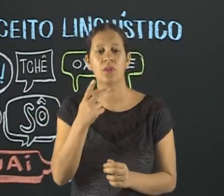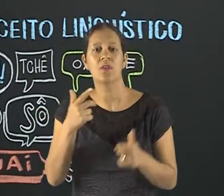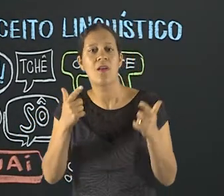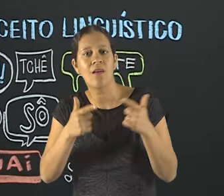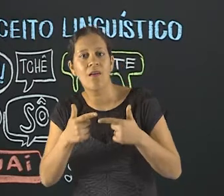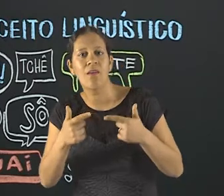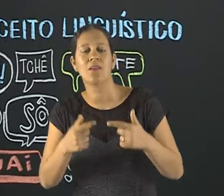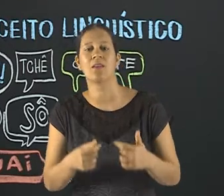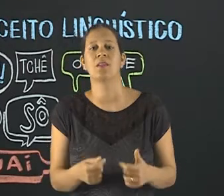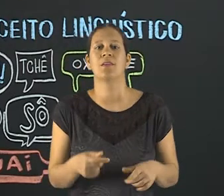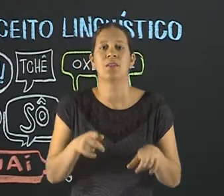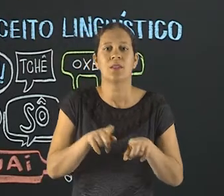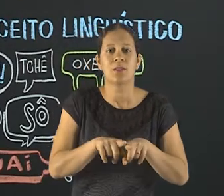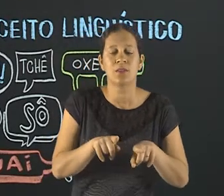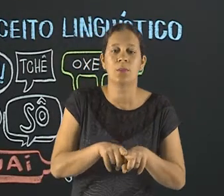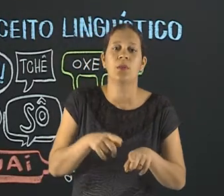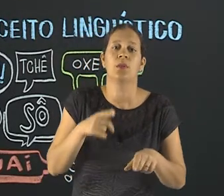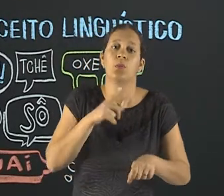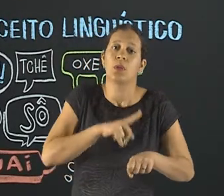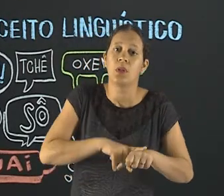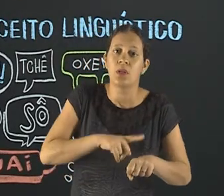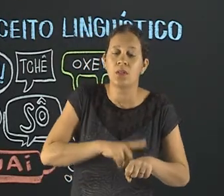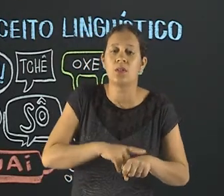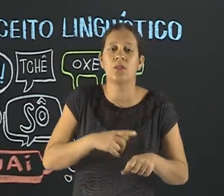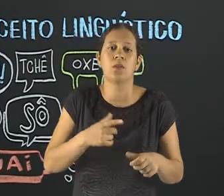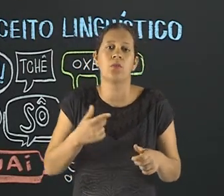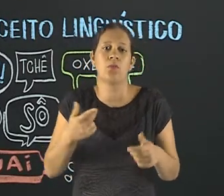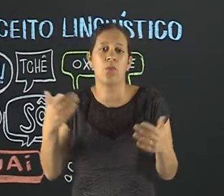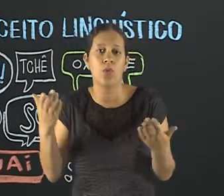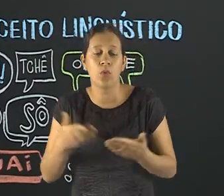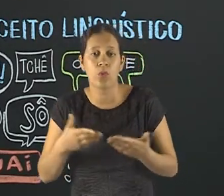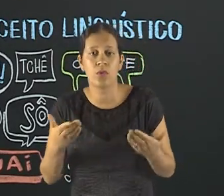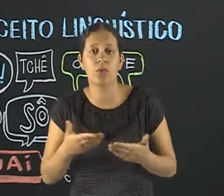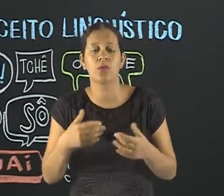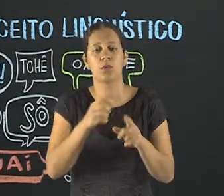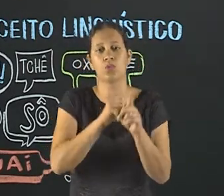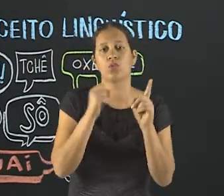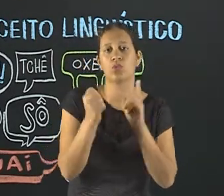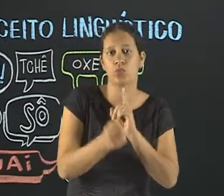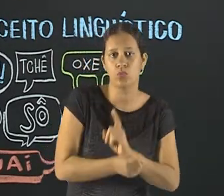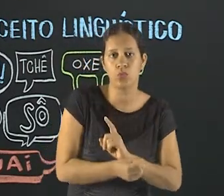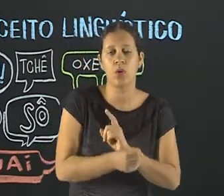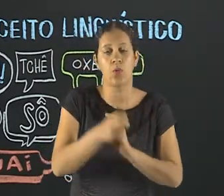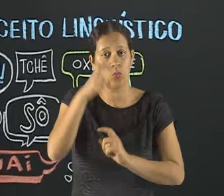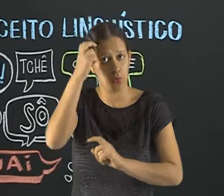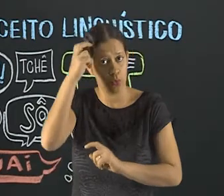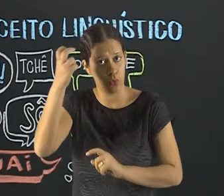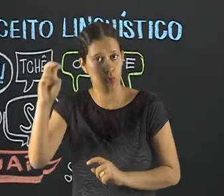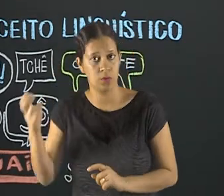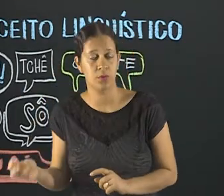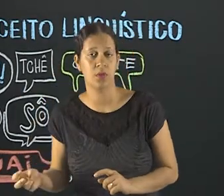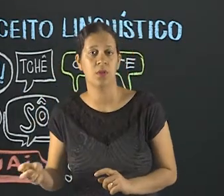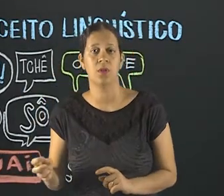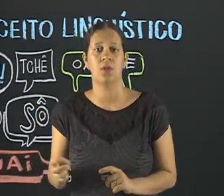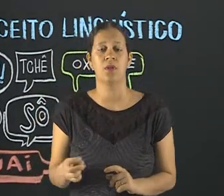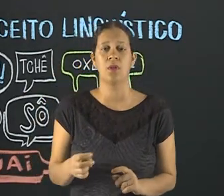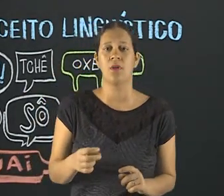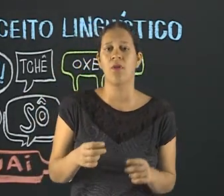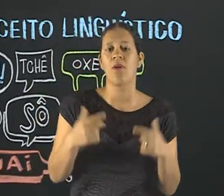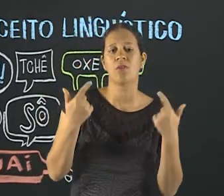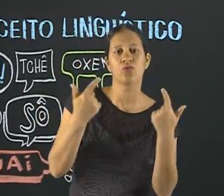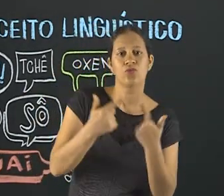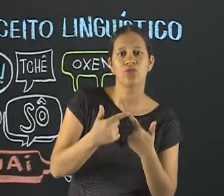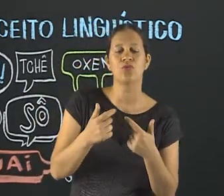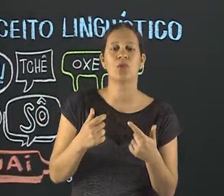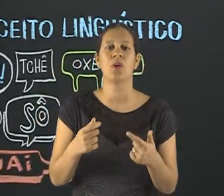gírias, que variam com o tempo, com a situação, com a questão social, com a questão cultural. Não pense que qualquer